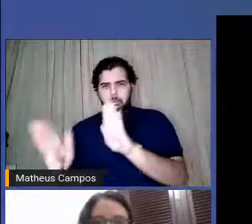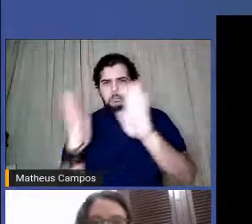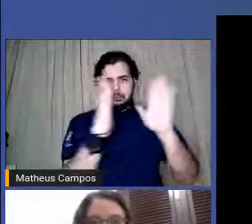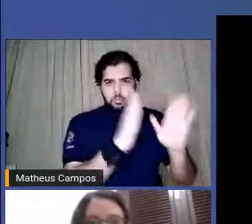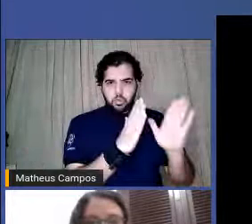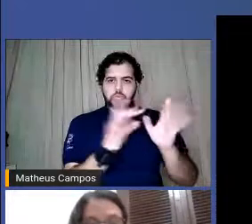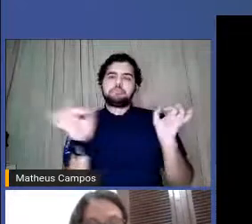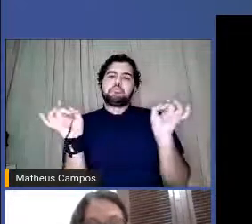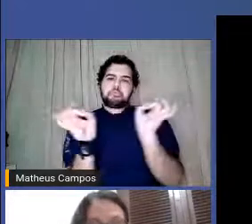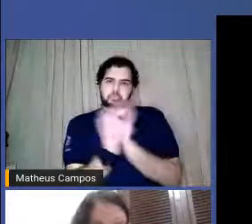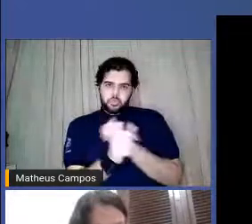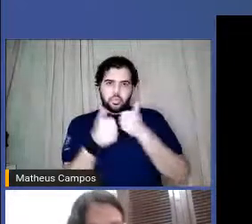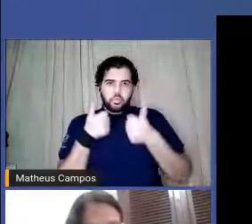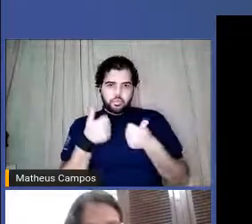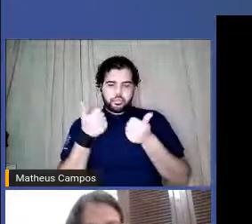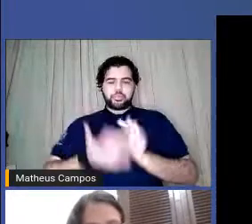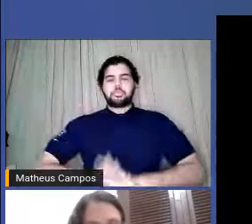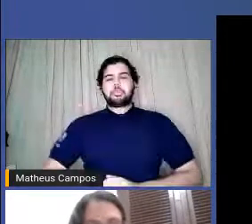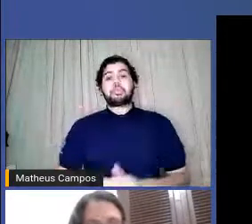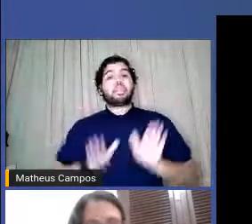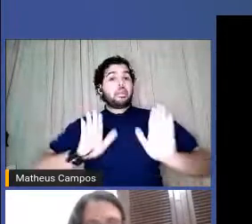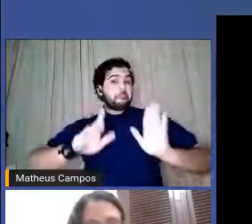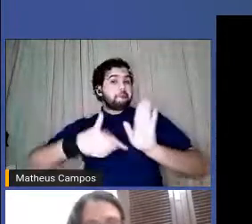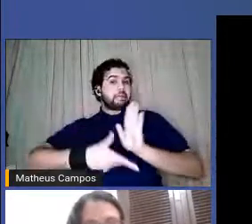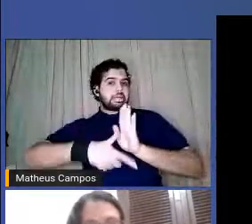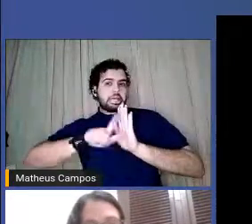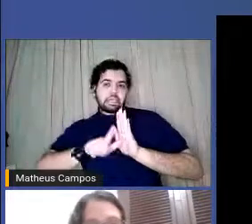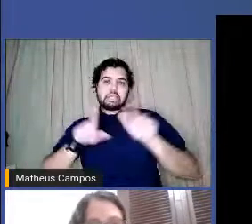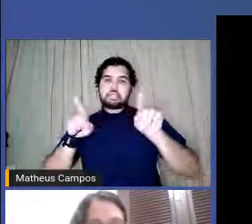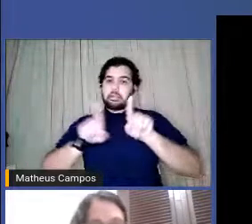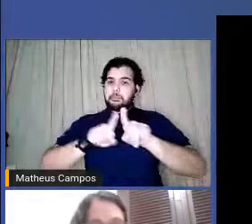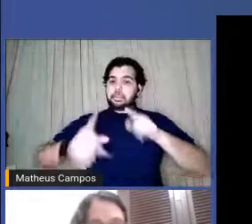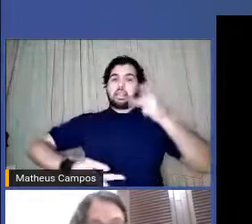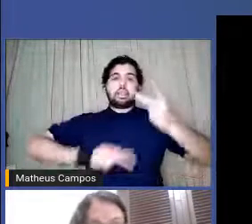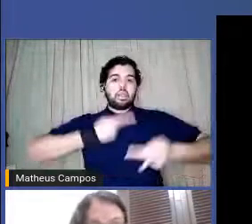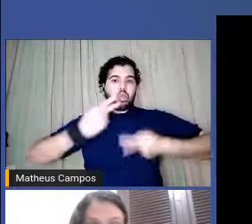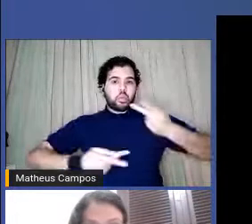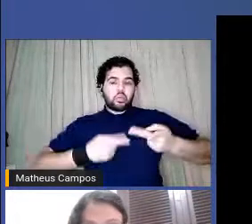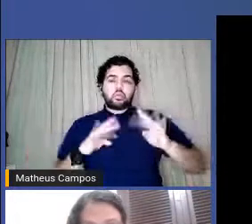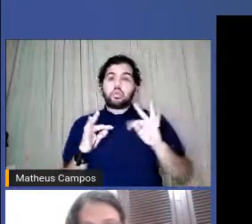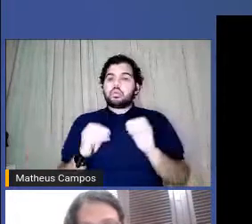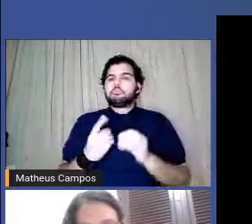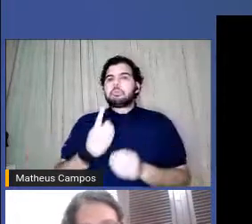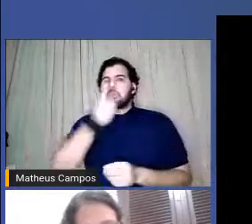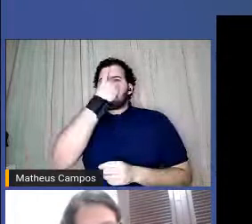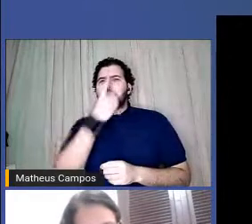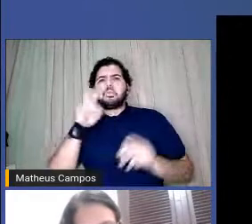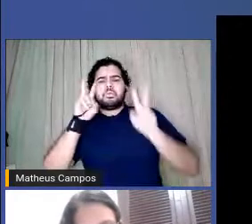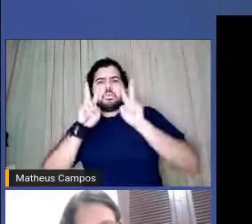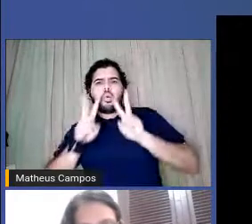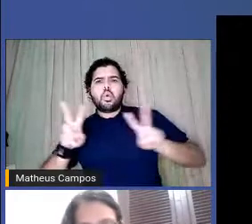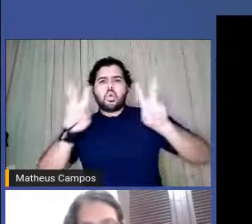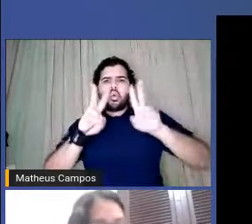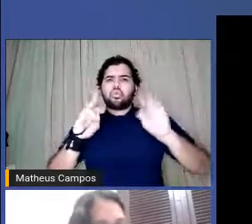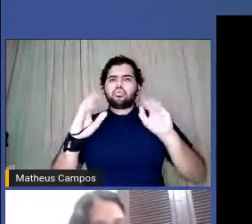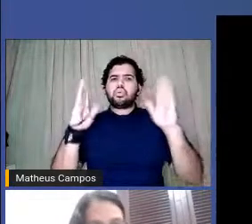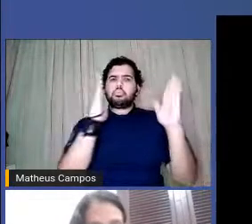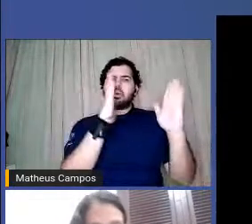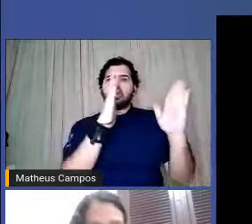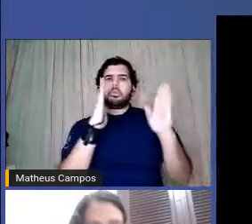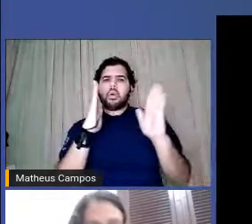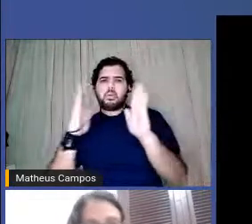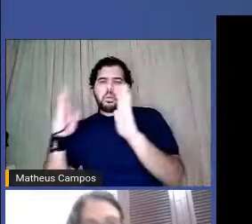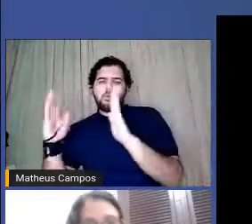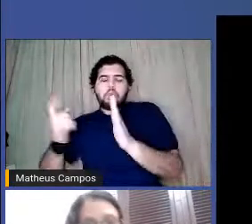Prontinho. Mas antes eu queria também colocar, né, que as ilustrações que vocês vão ver nos nossos slides, a